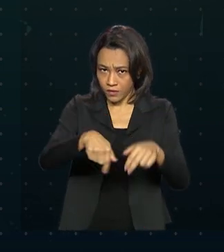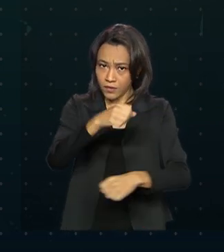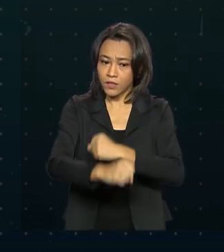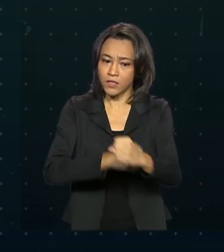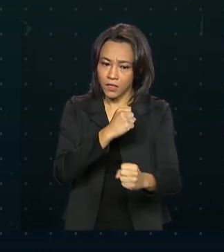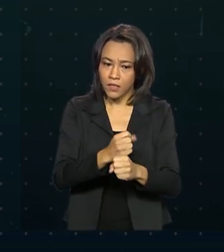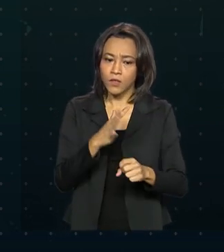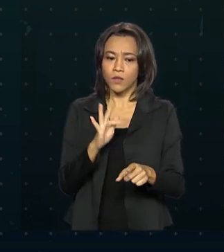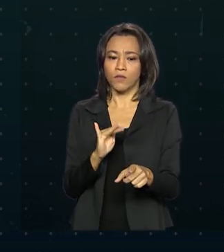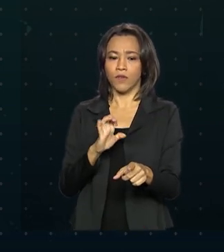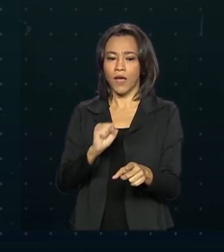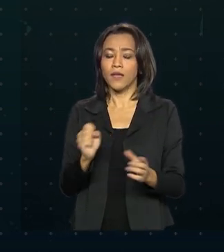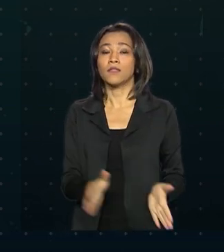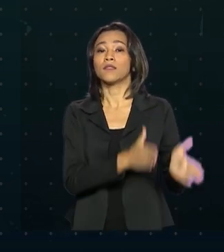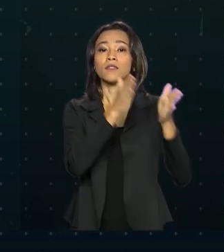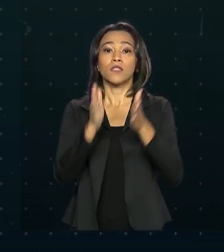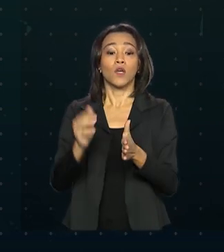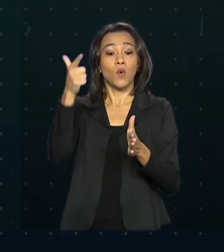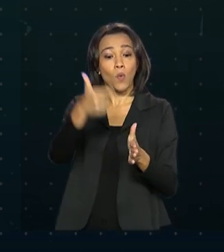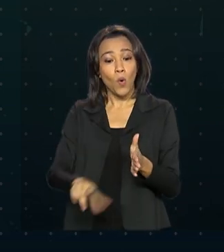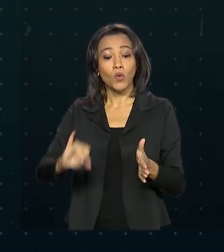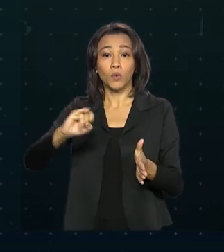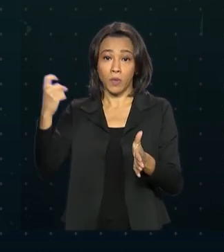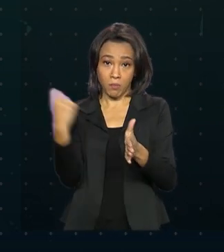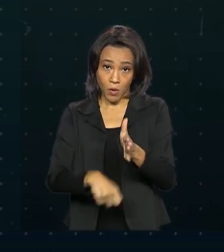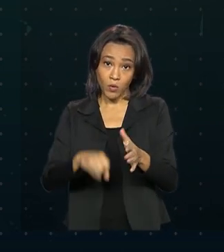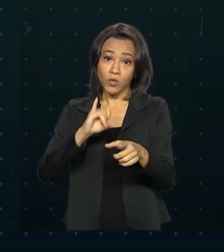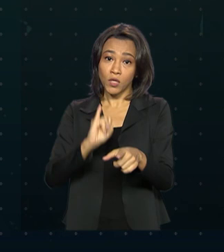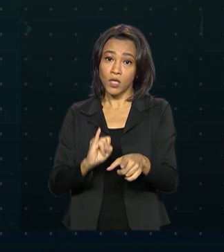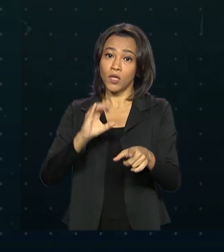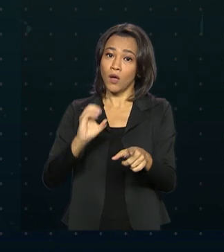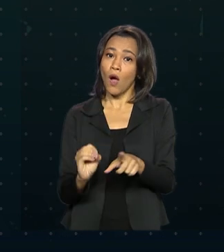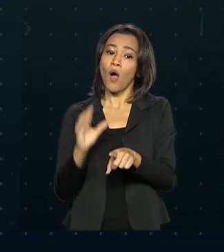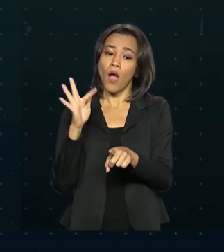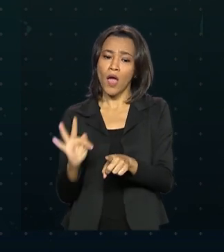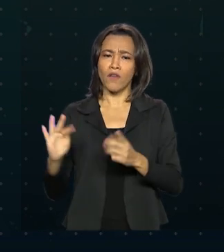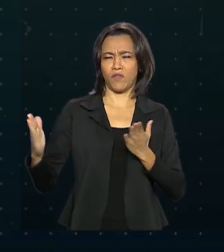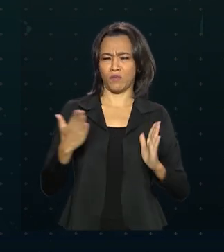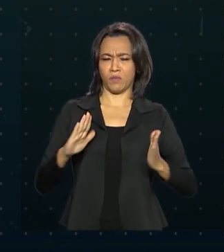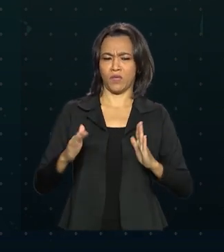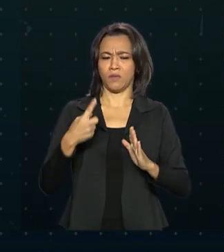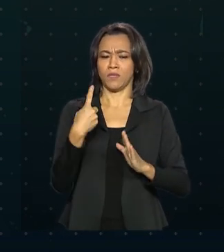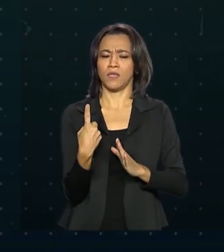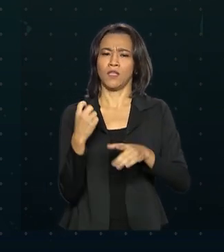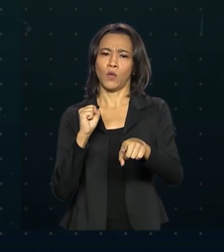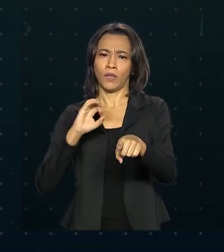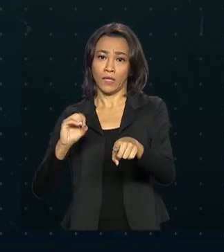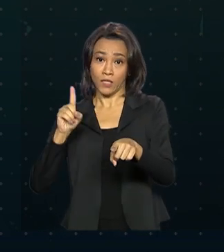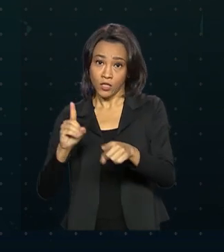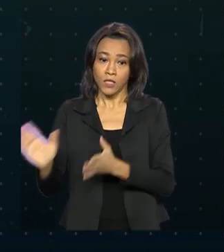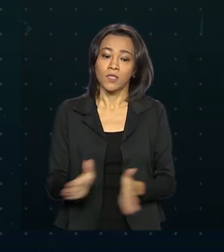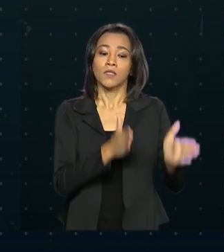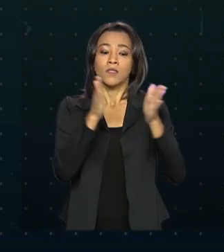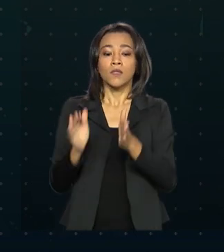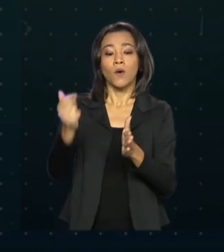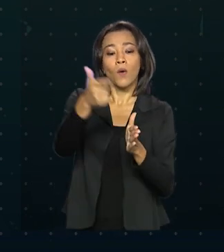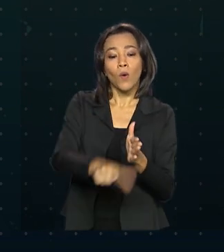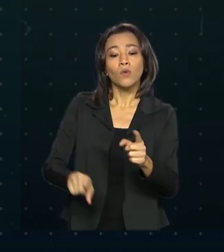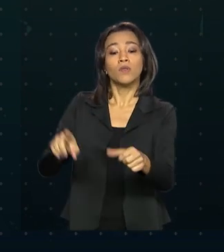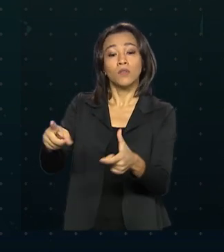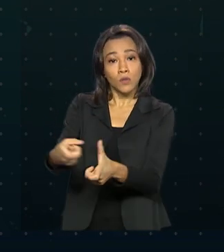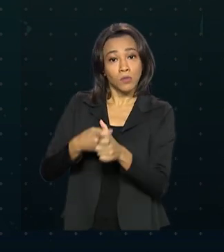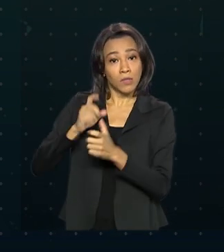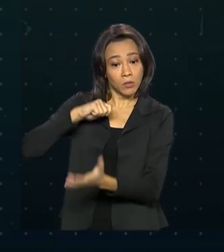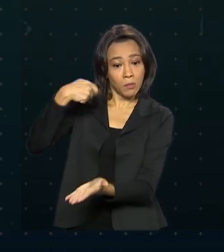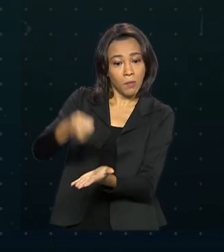Imposto sobre Operações Financeiras, o IOF, para empréstimos pelo prazo de 180 dias. Suspensões de pagamentos também foram